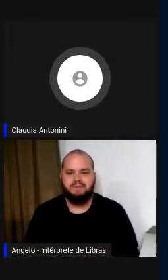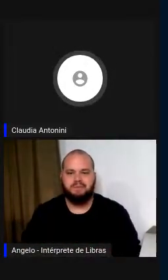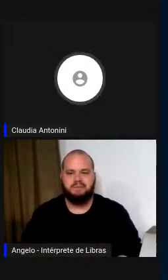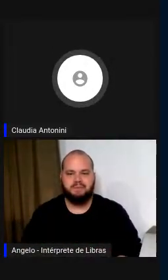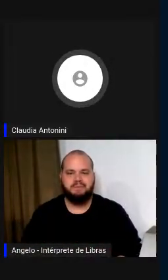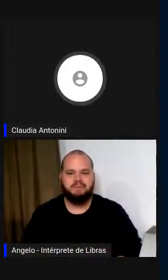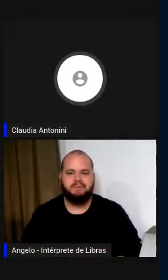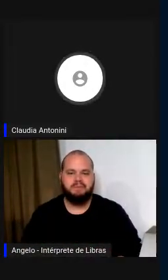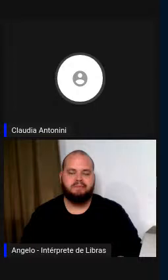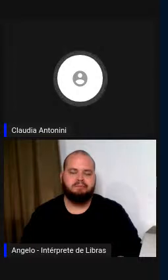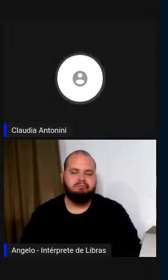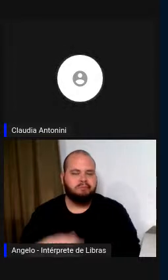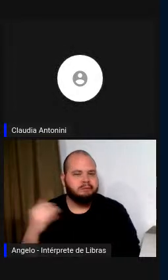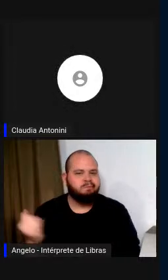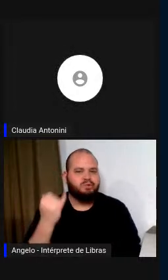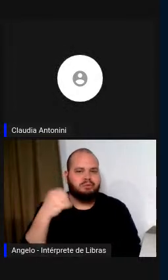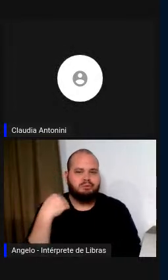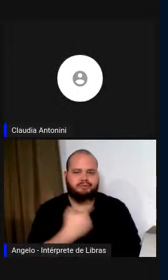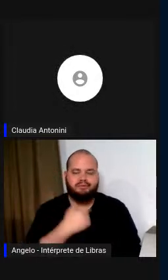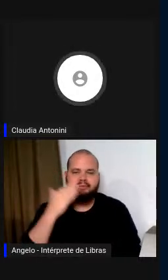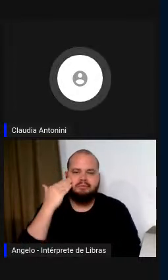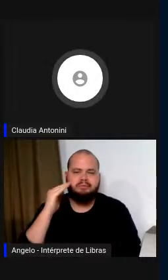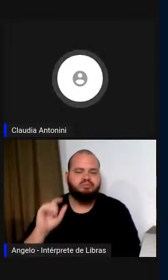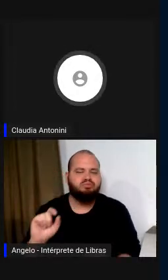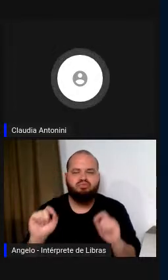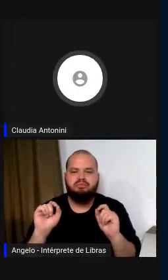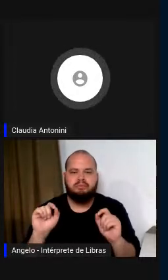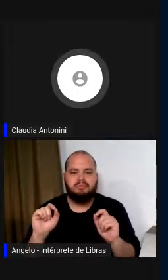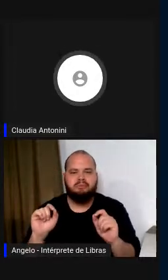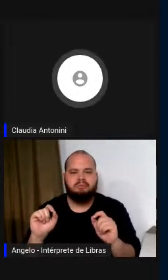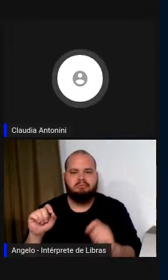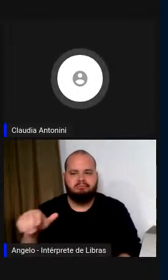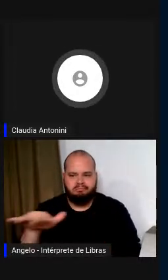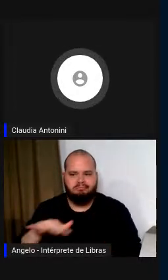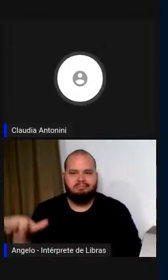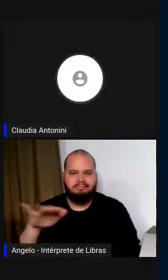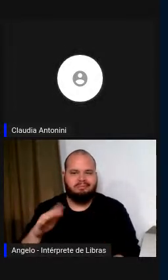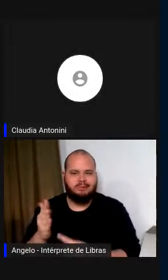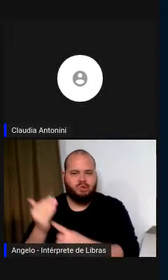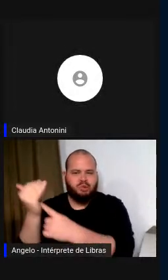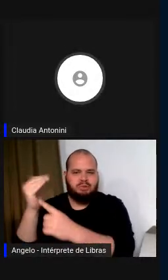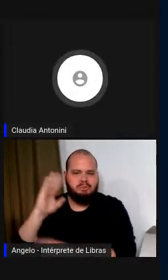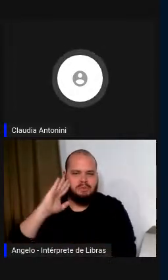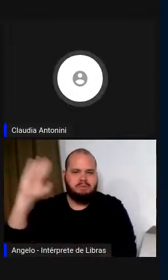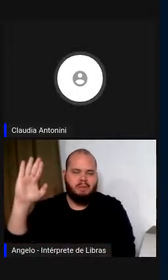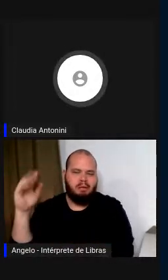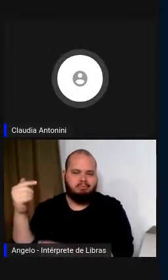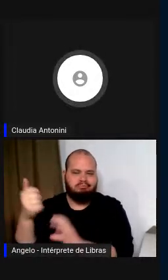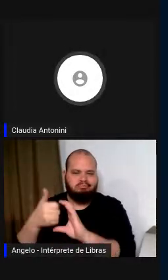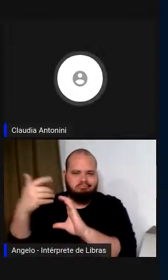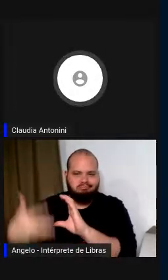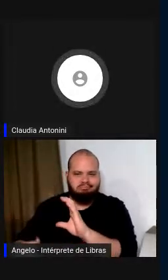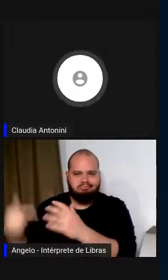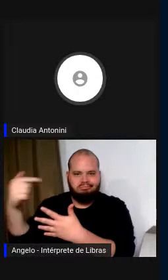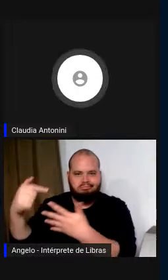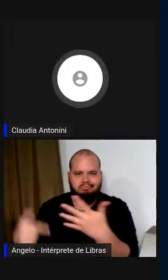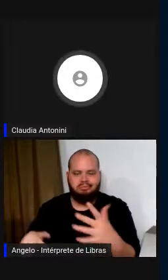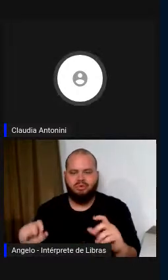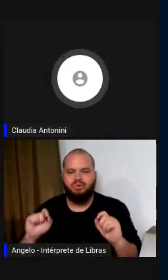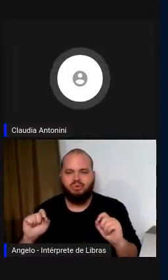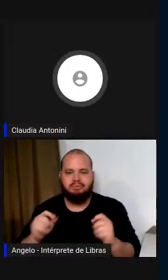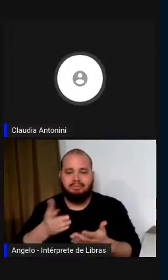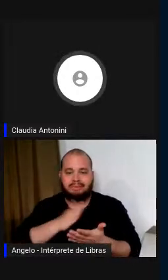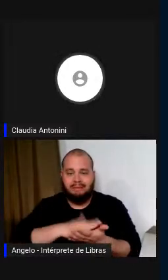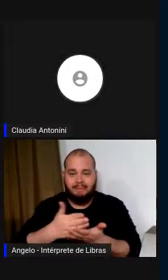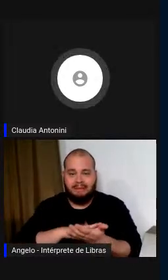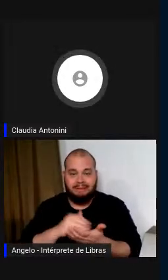vários elementos, que as tecnologias principais são a interpretação automática, o